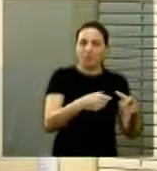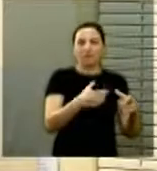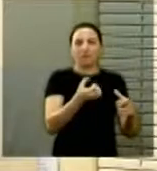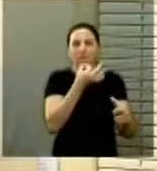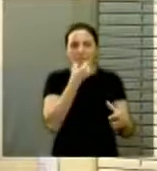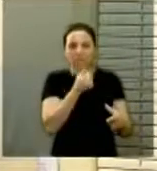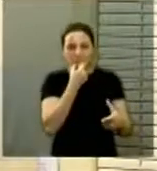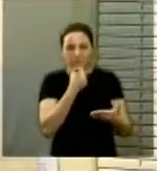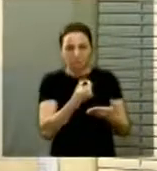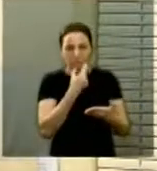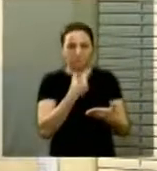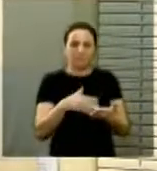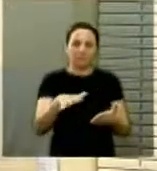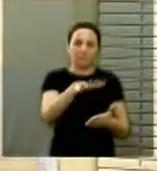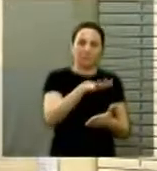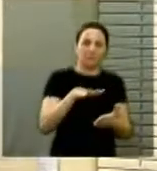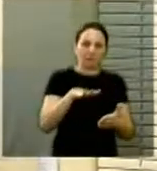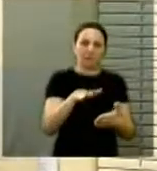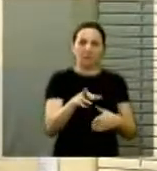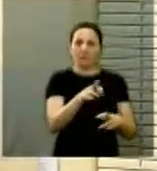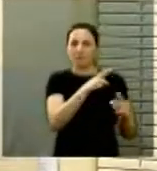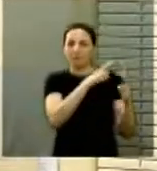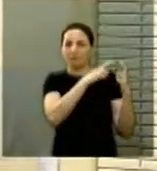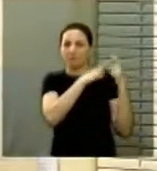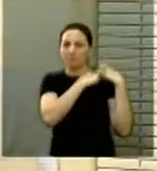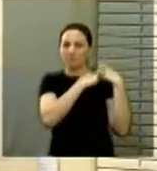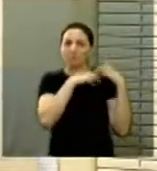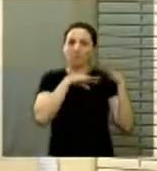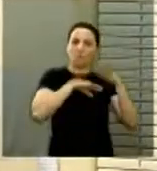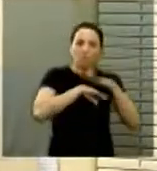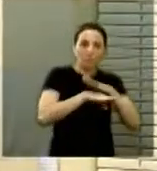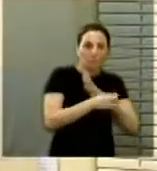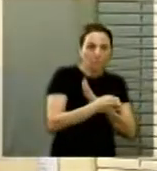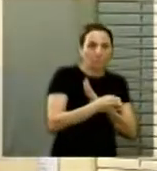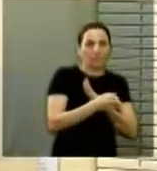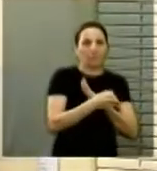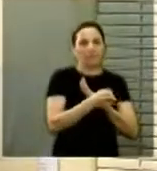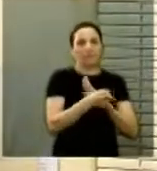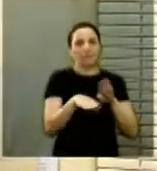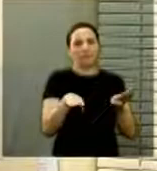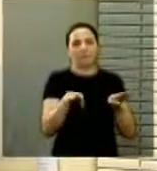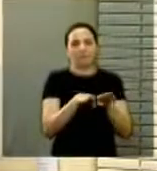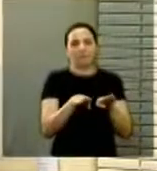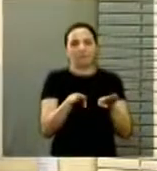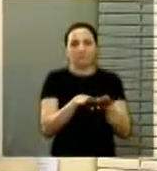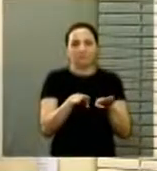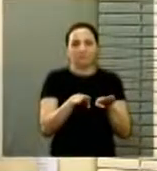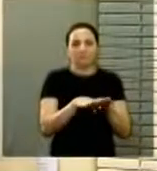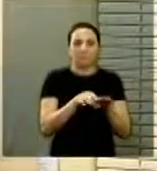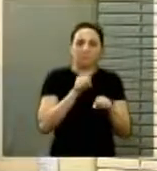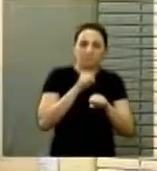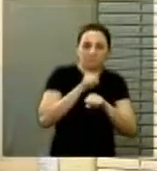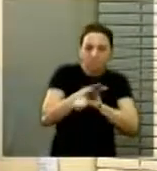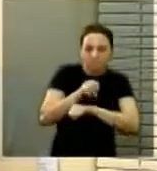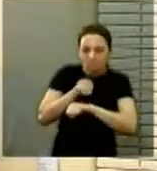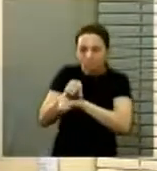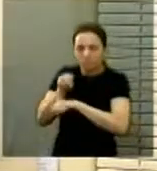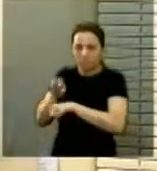que o espaço responsável pela armazenação e também distribuição